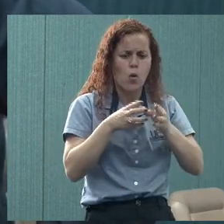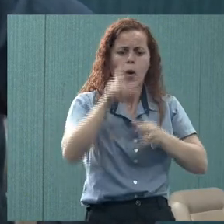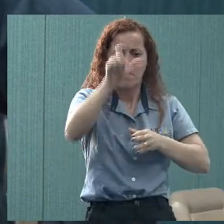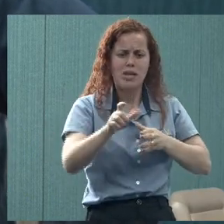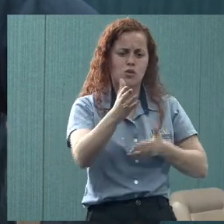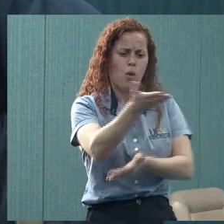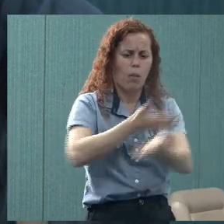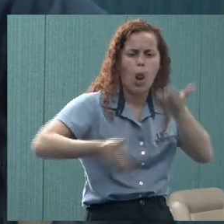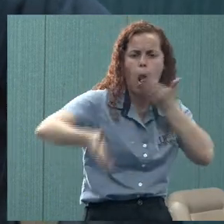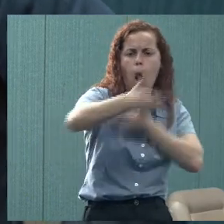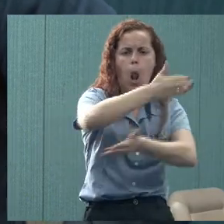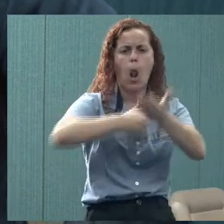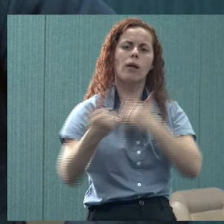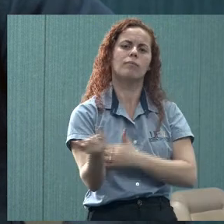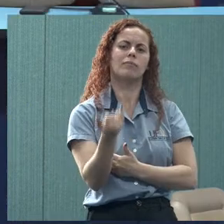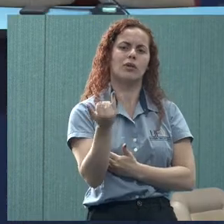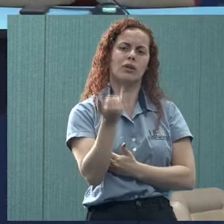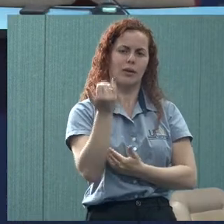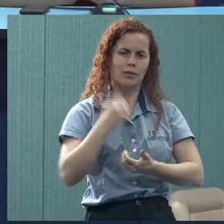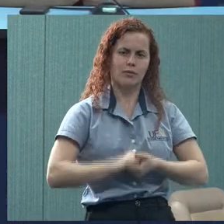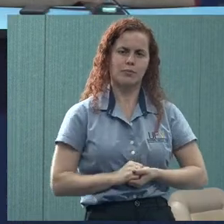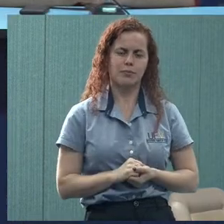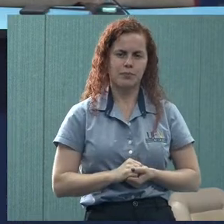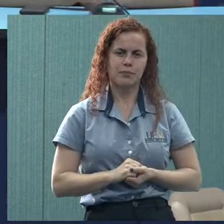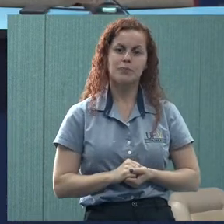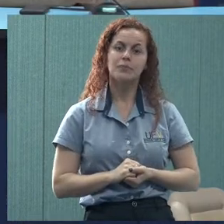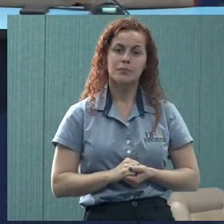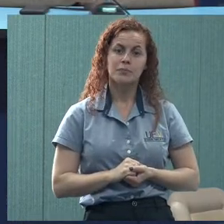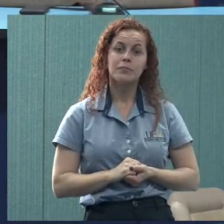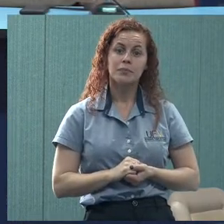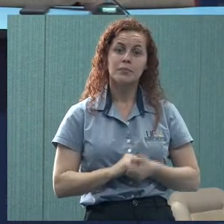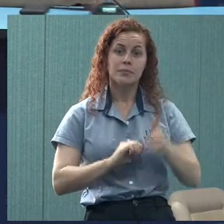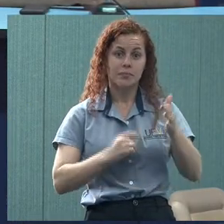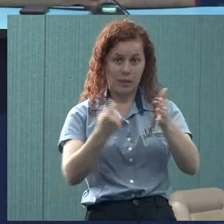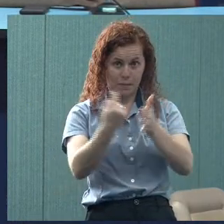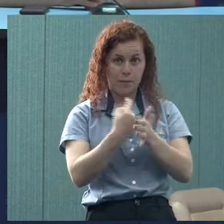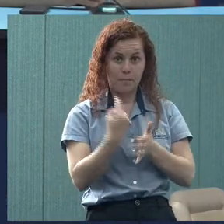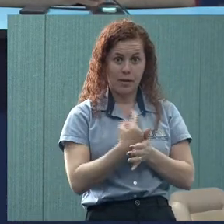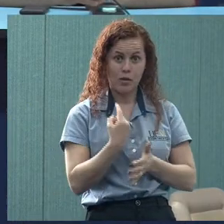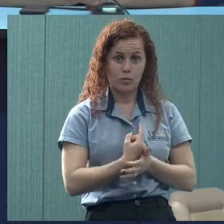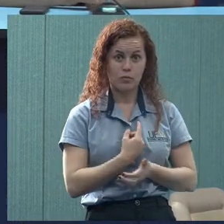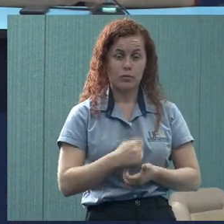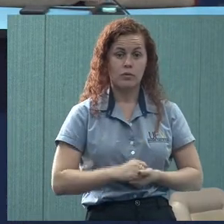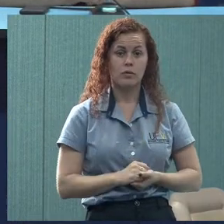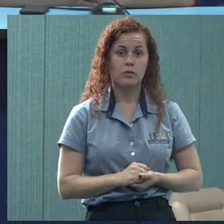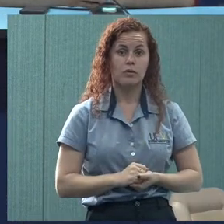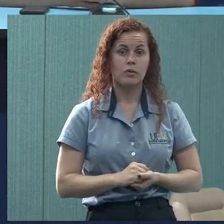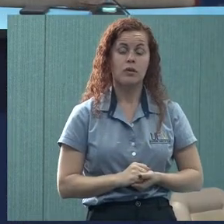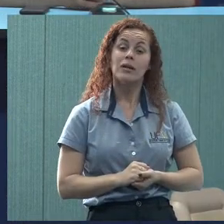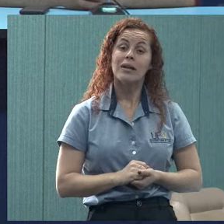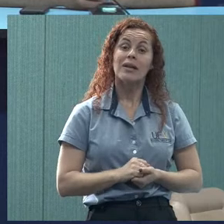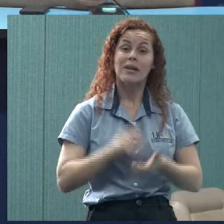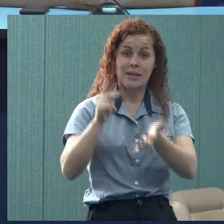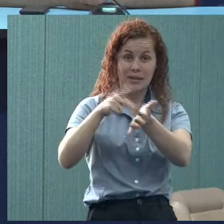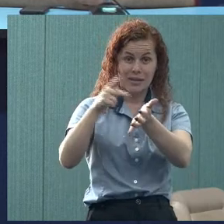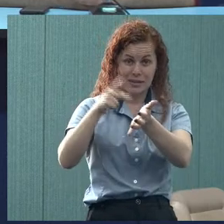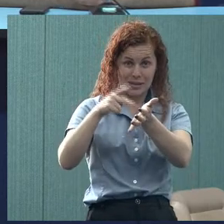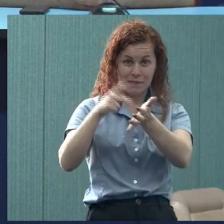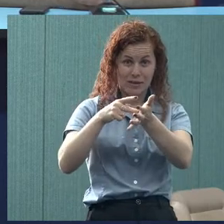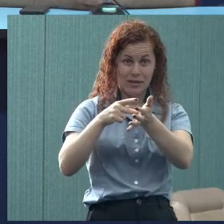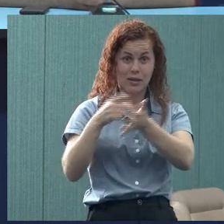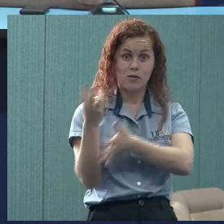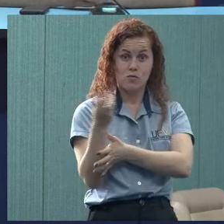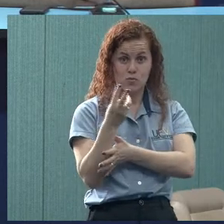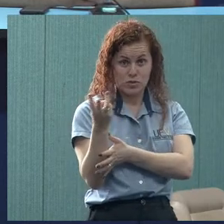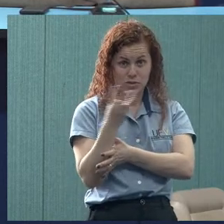e interagir. Perfeito. Dá-se uma pergunta, não é? Na verdade, tenho questões para os três.